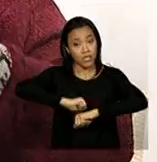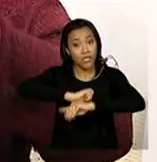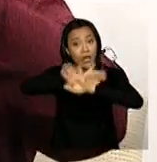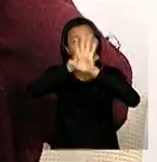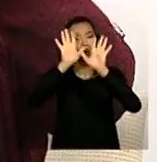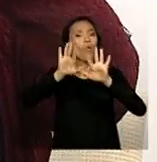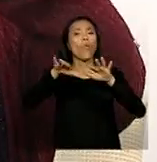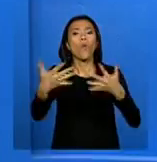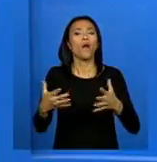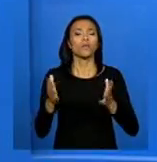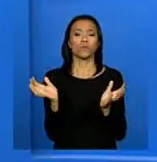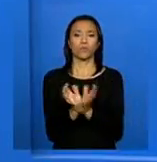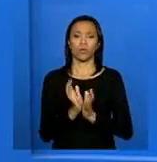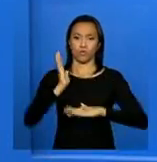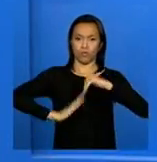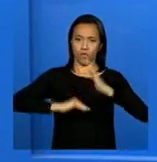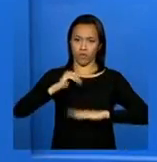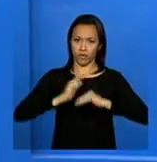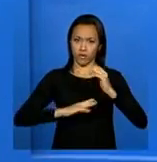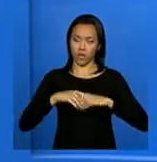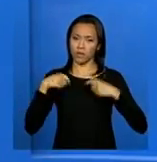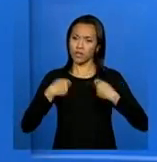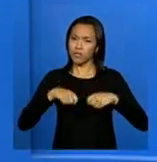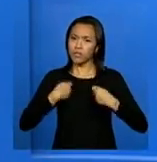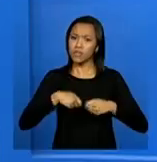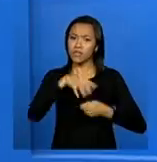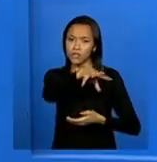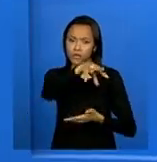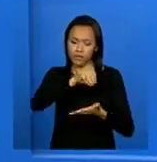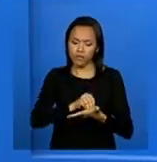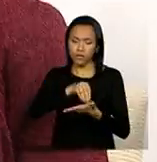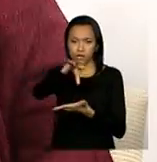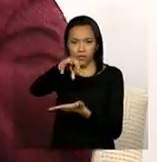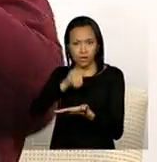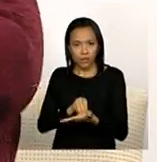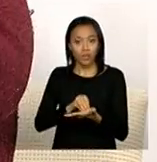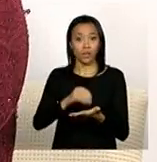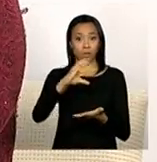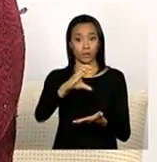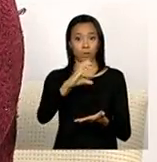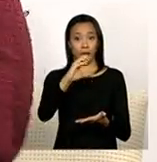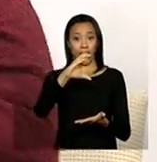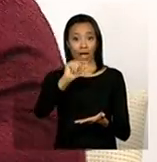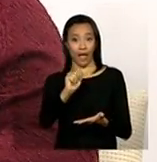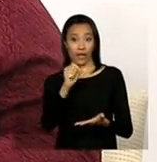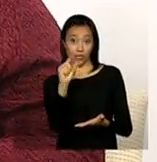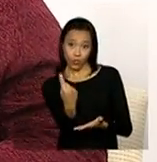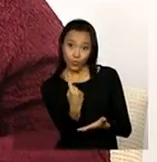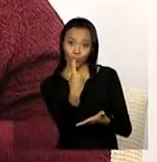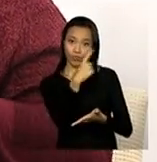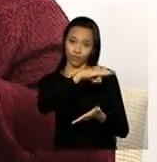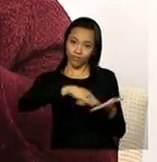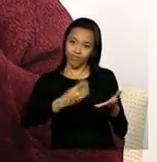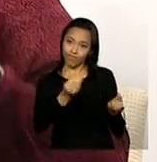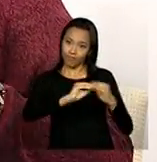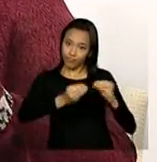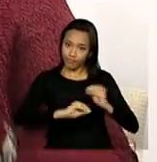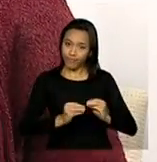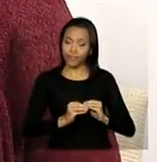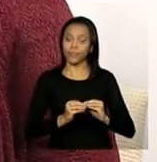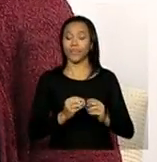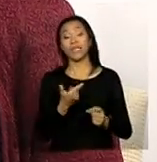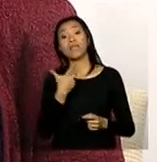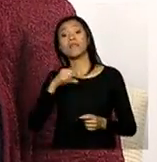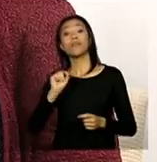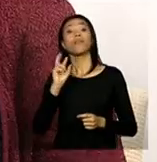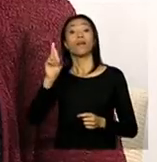são as equipes que devem estar no cadastro único, que é diferente de quem está acompanhando as famílias. Outra